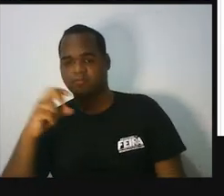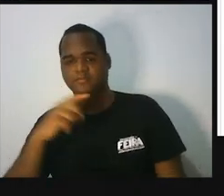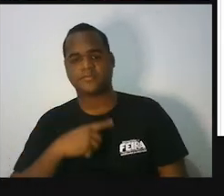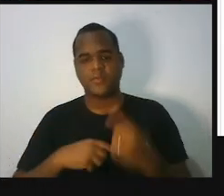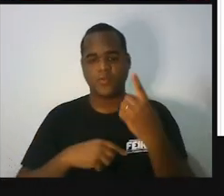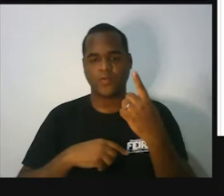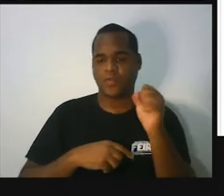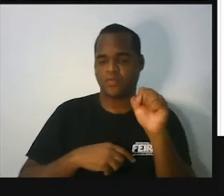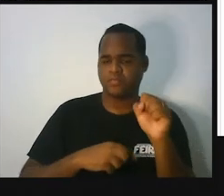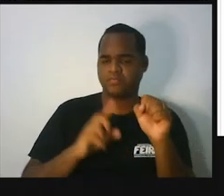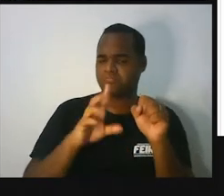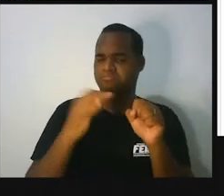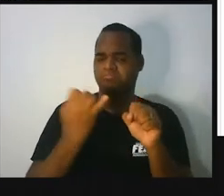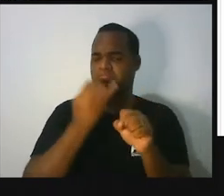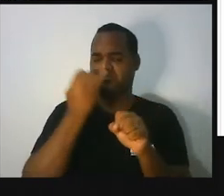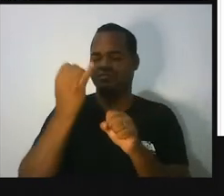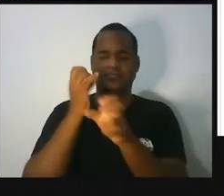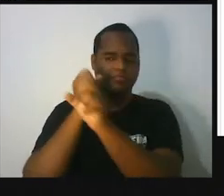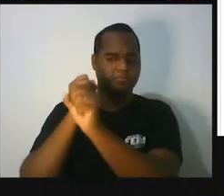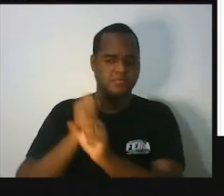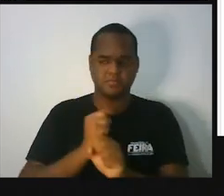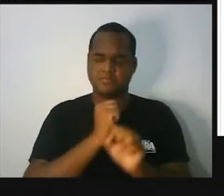Não importa as medidas.